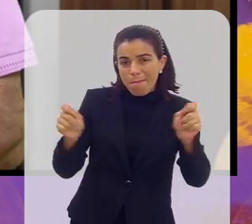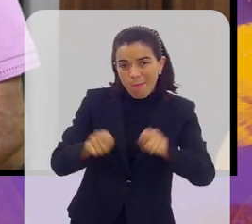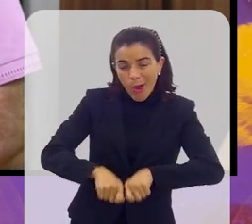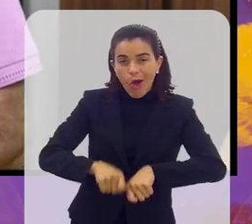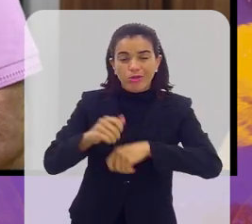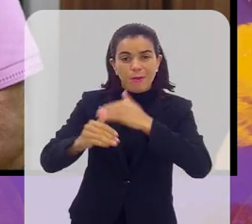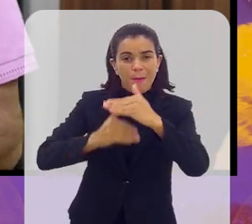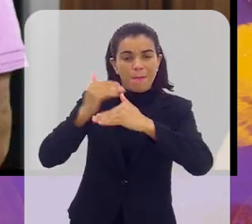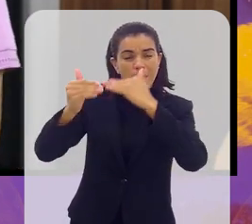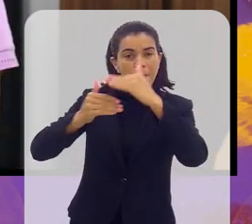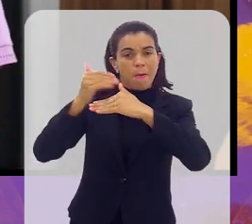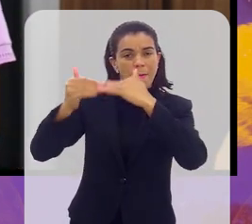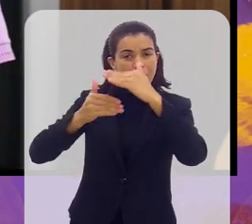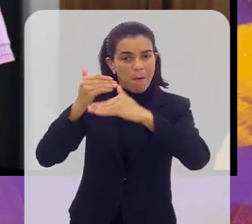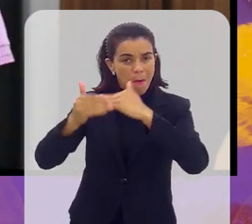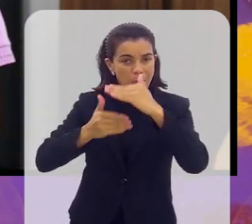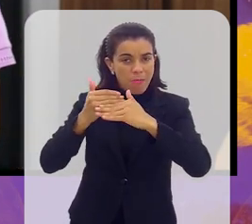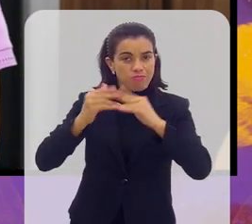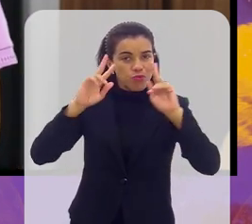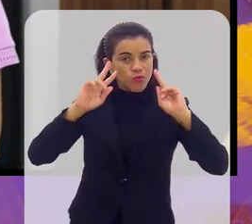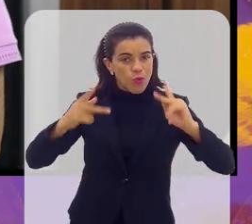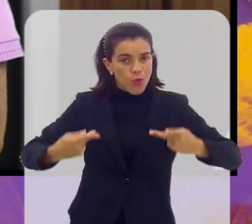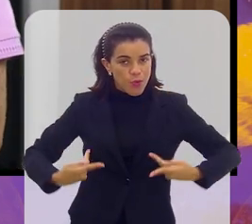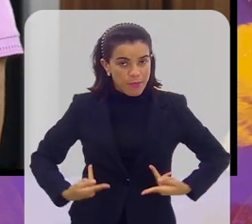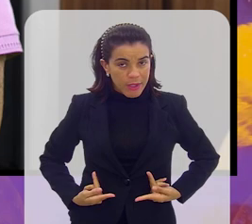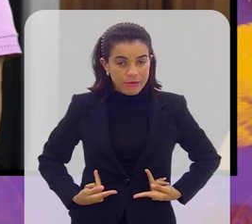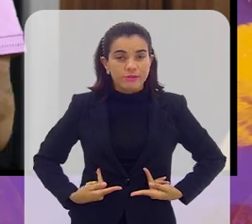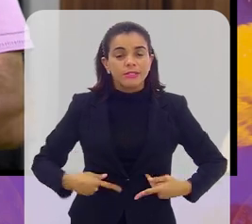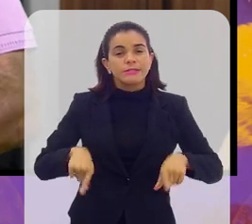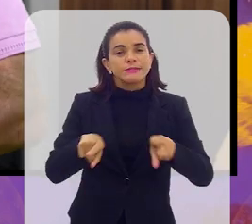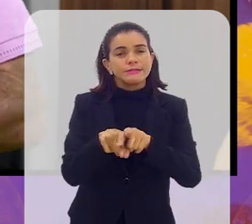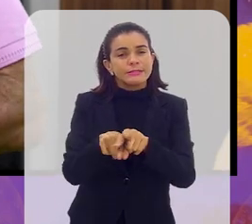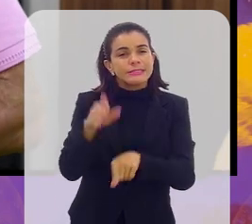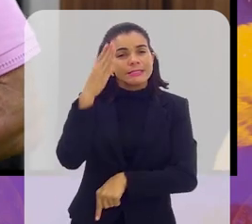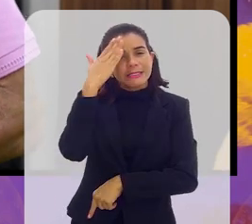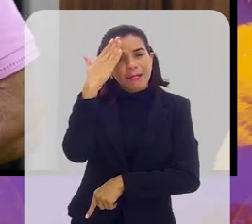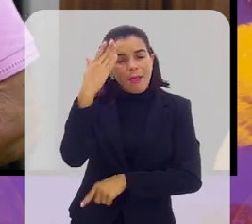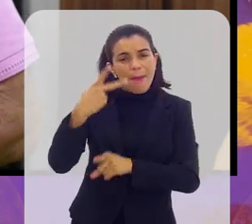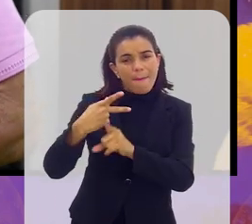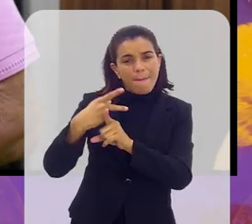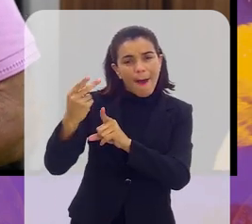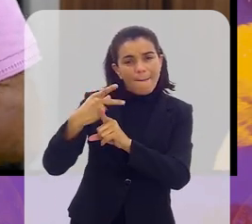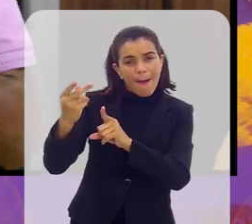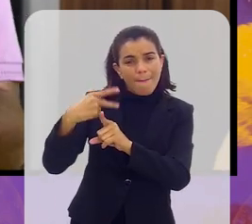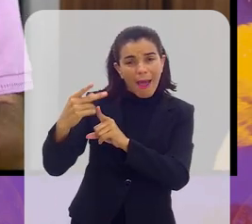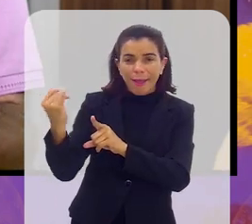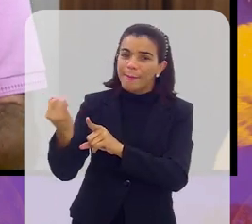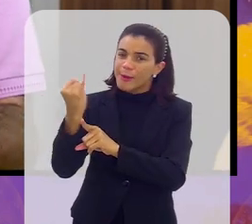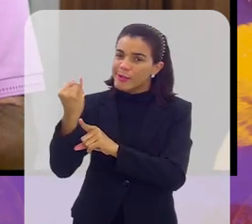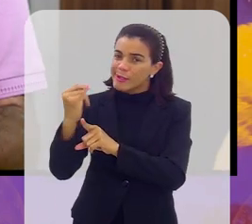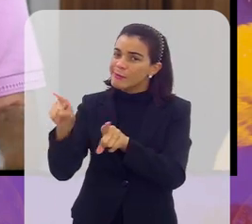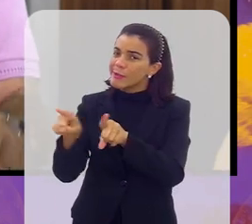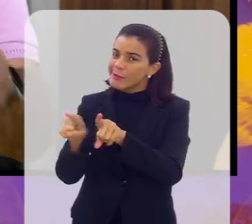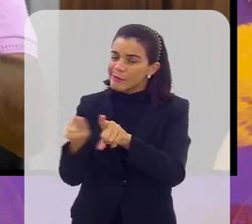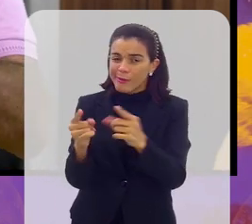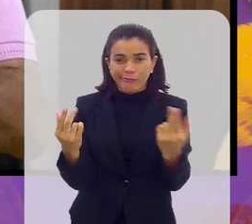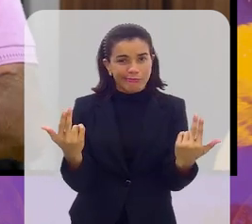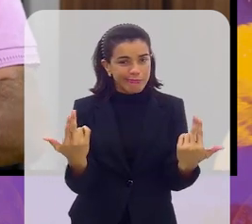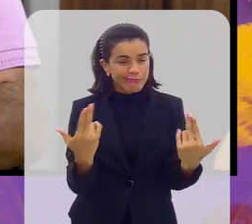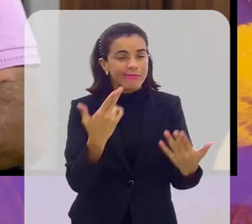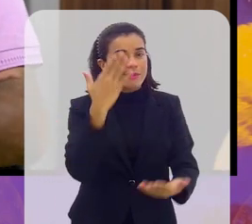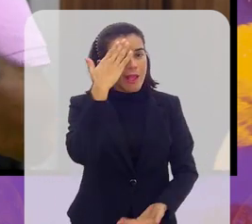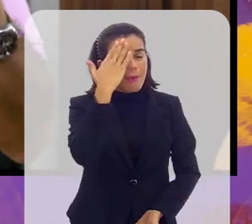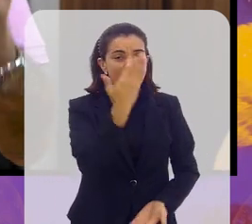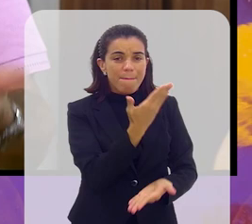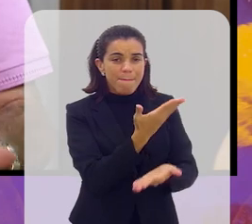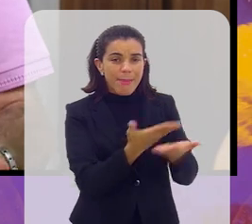engrandecimento, um engrandecimento do ser humano. E saber vencer é tão importante como também saber